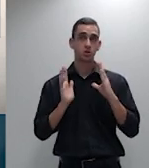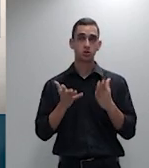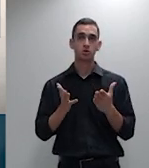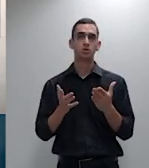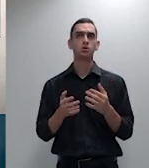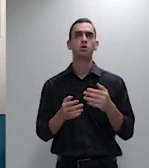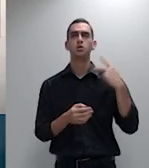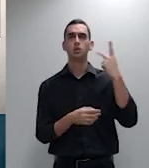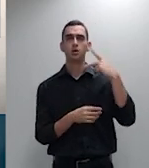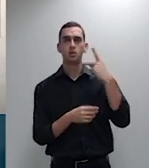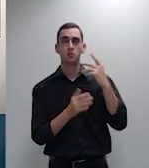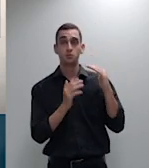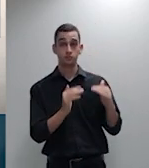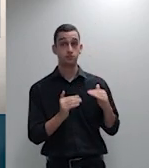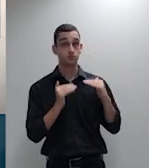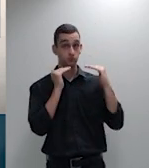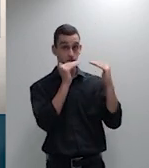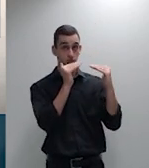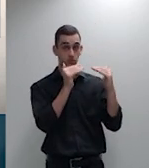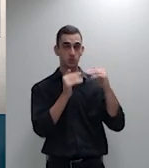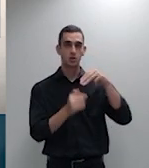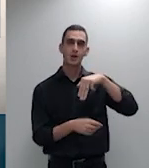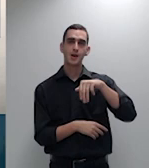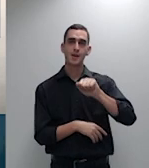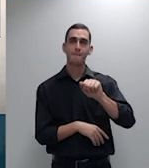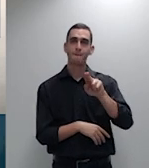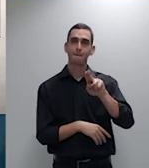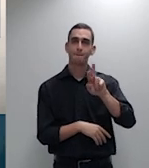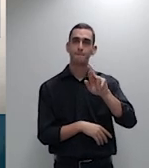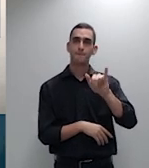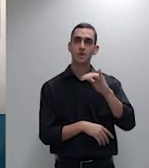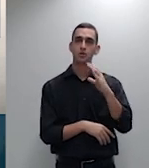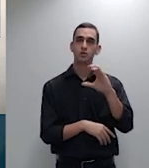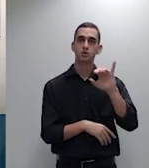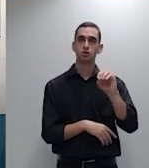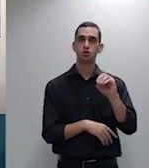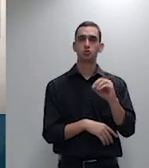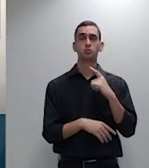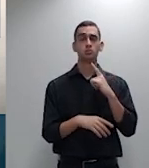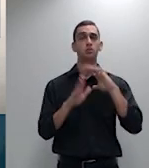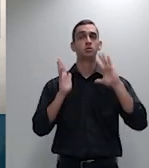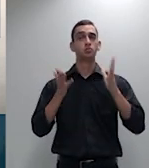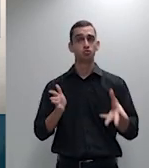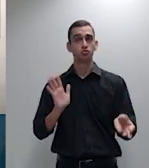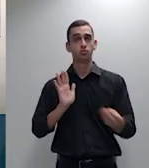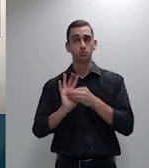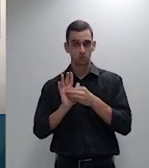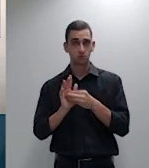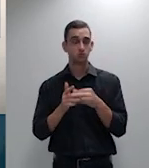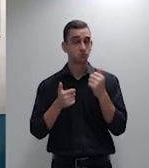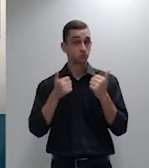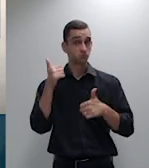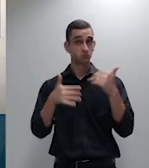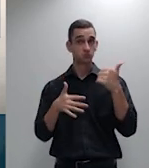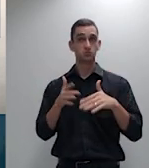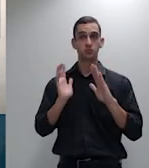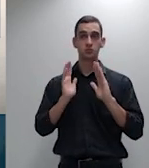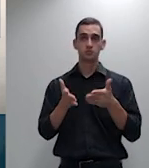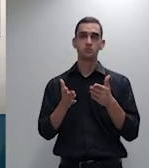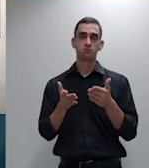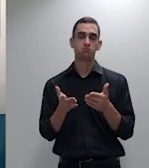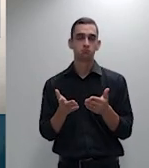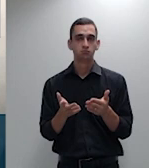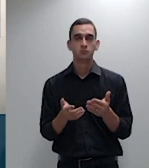da república Maurício Brax proferiu parecer a lúcido parecer no